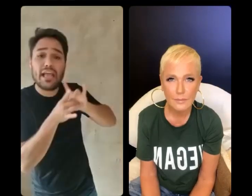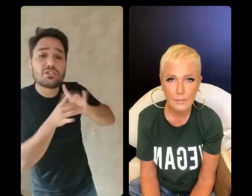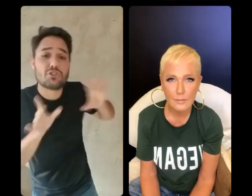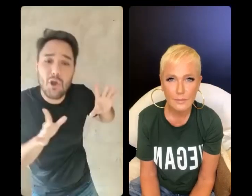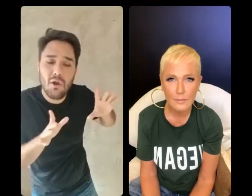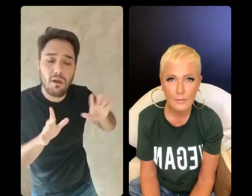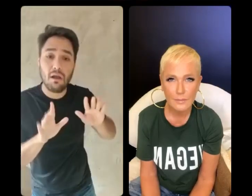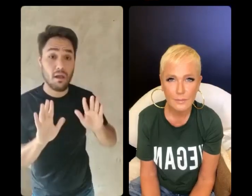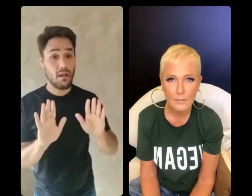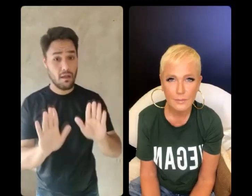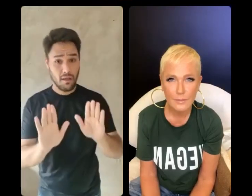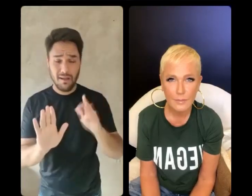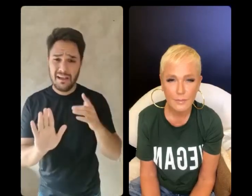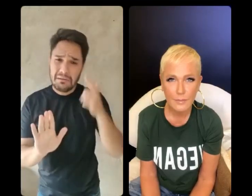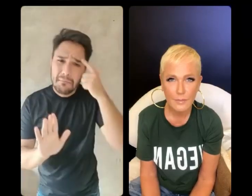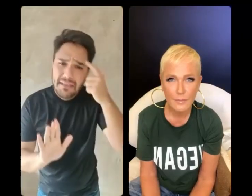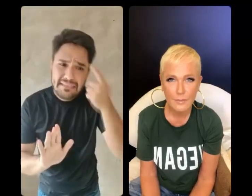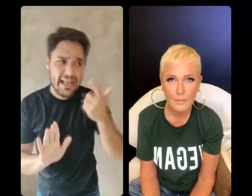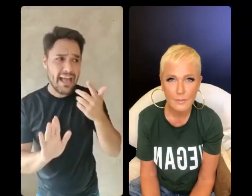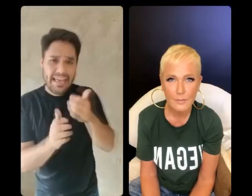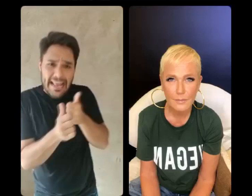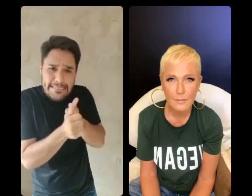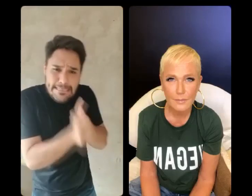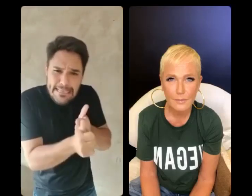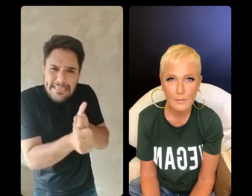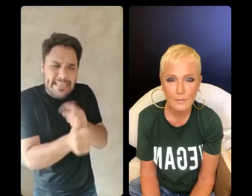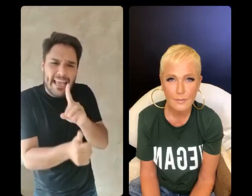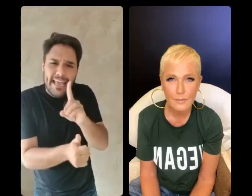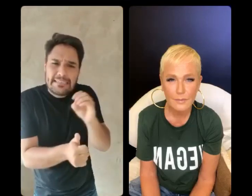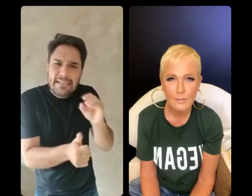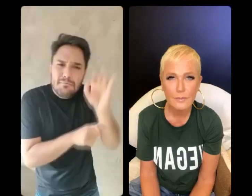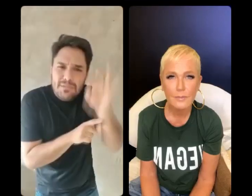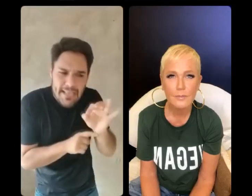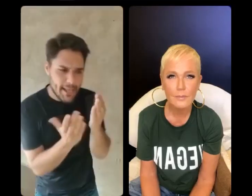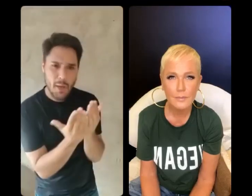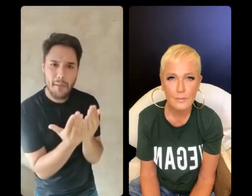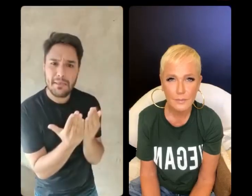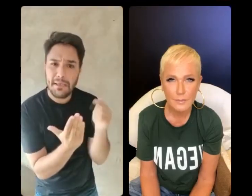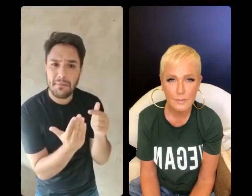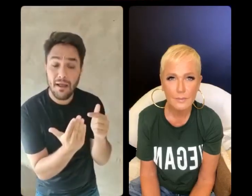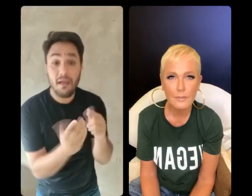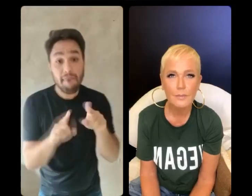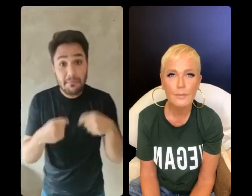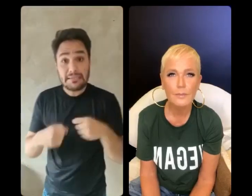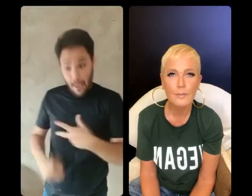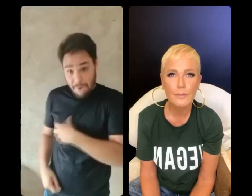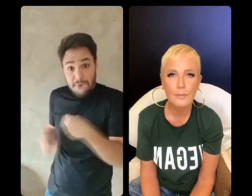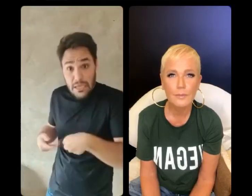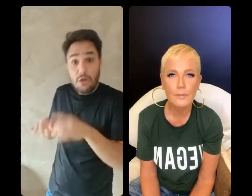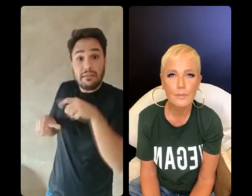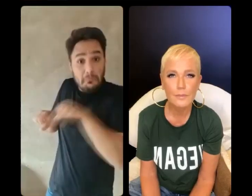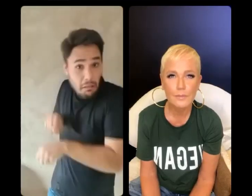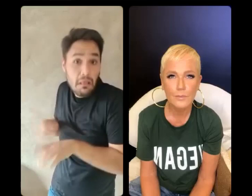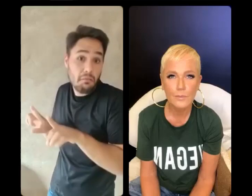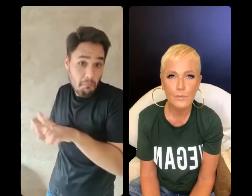gente parar pra pensar e começar a querer seguir a risco que a Bíblia fala, nós vamos estar começando a jogar nossos filhos na pedra, a gente vai estar começando a ir pro